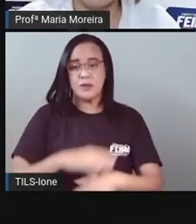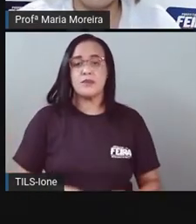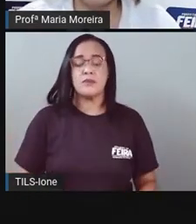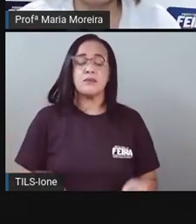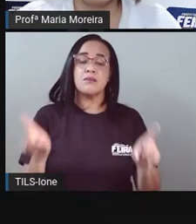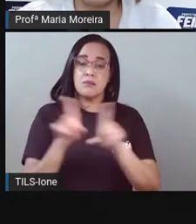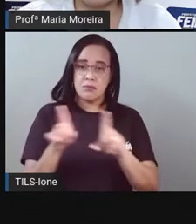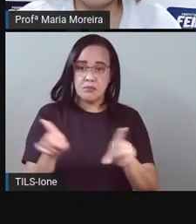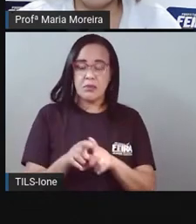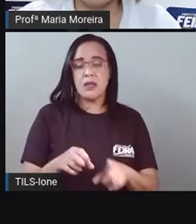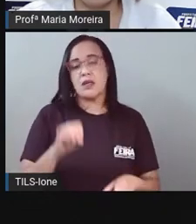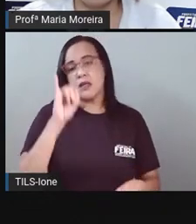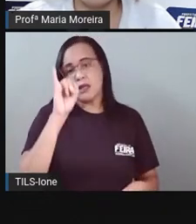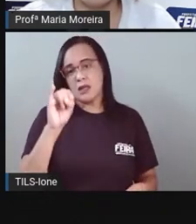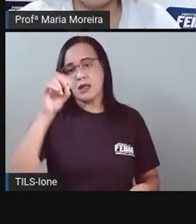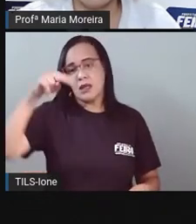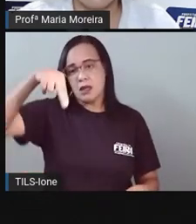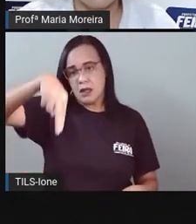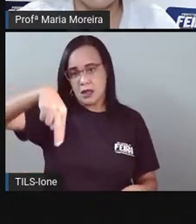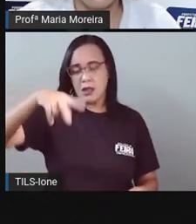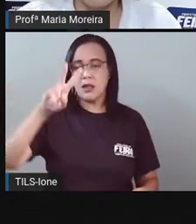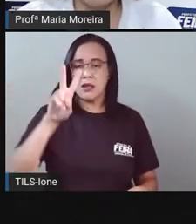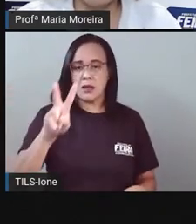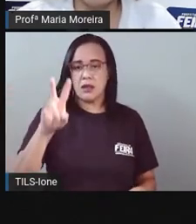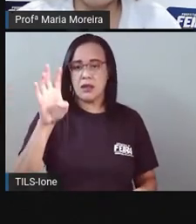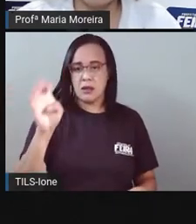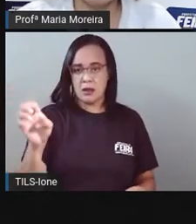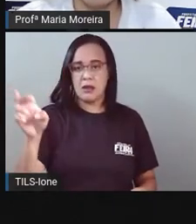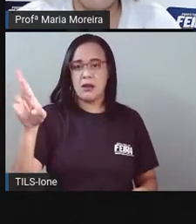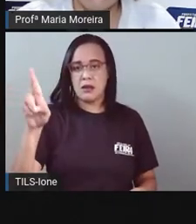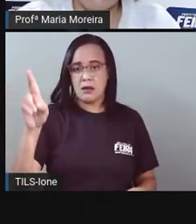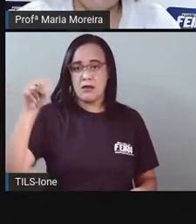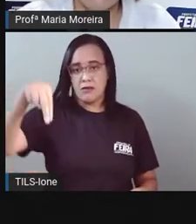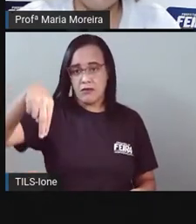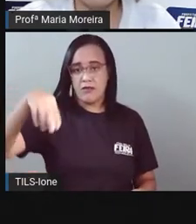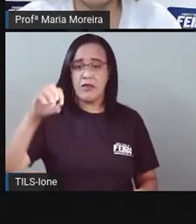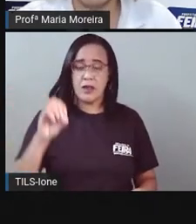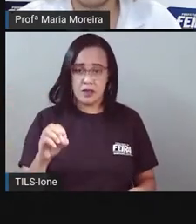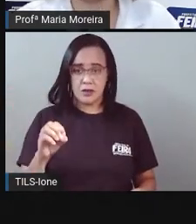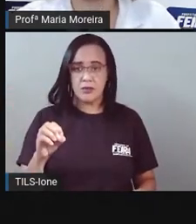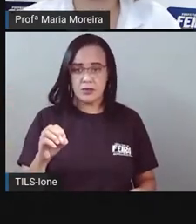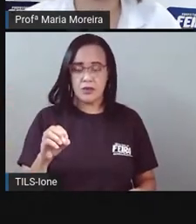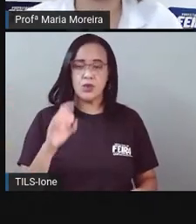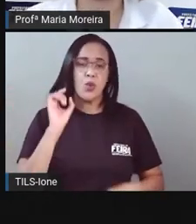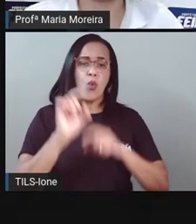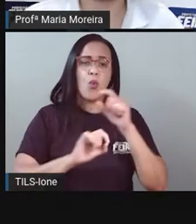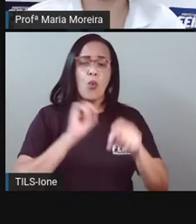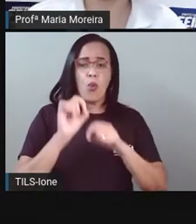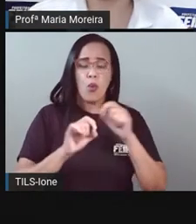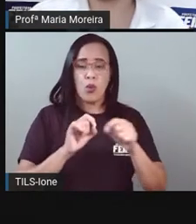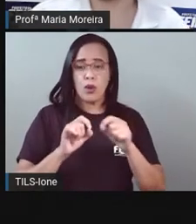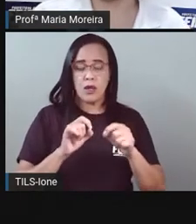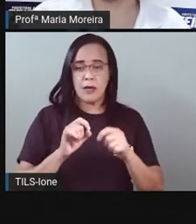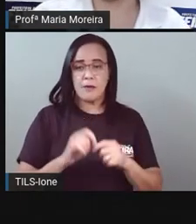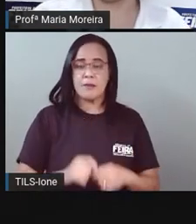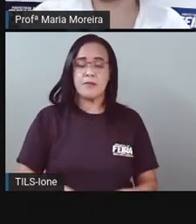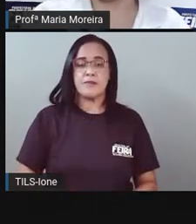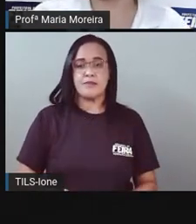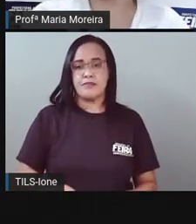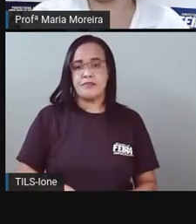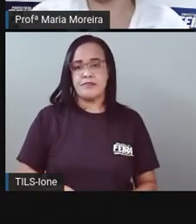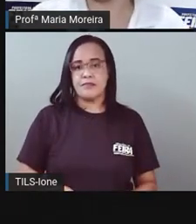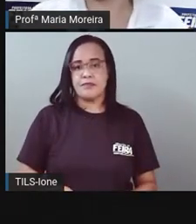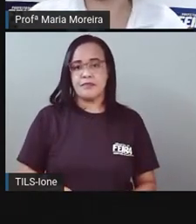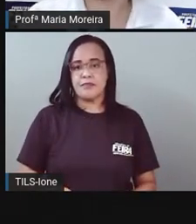foto aí De Feira de Santana No inverno, né? Aí está assim que as temperaturas apresentam o